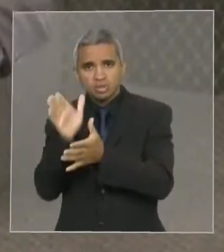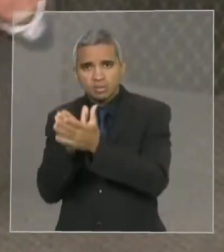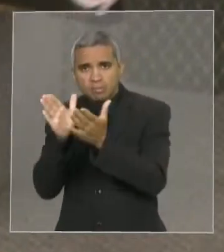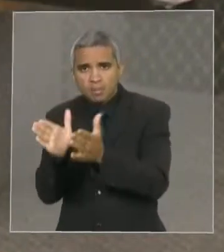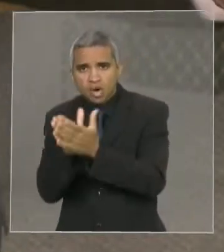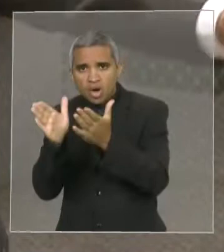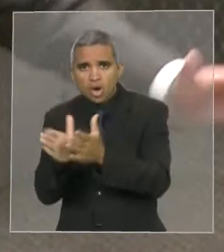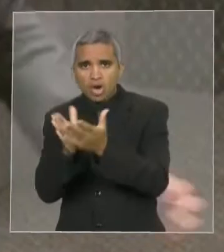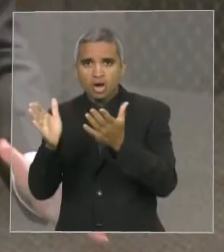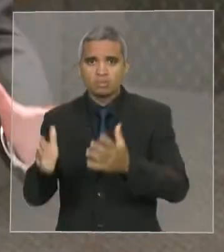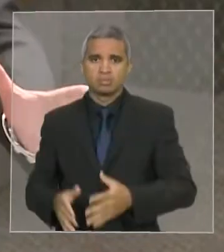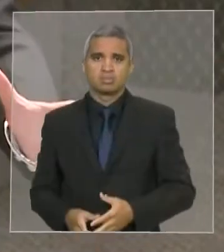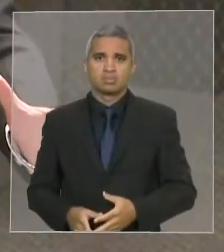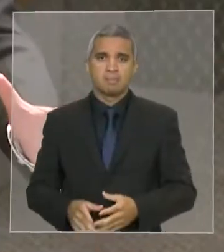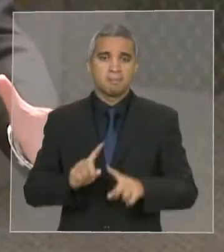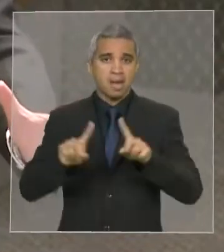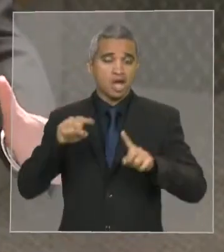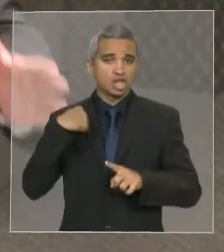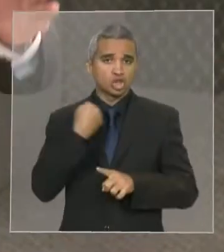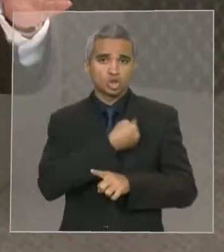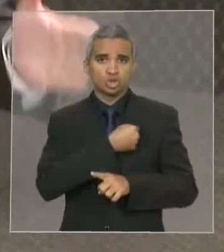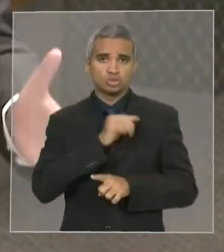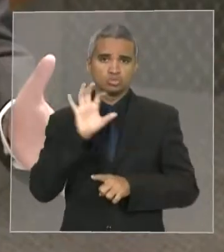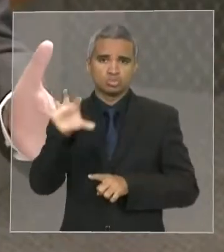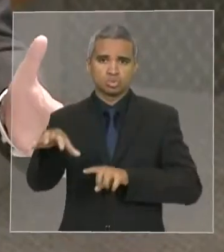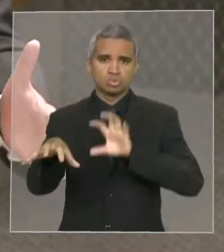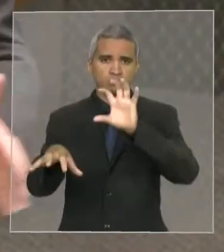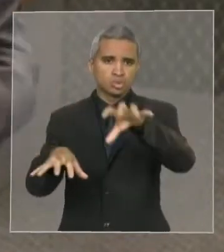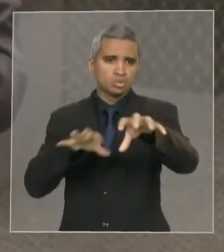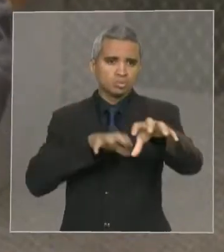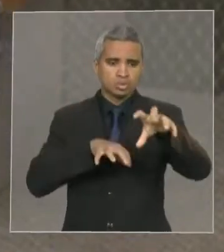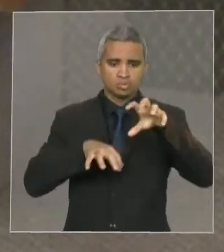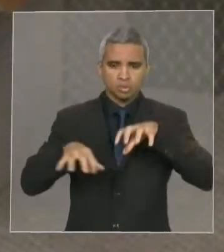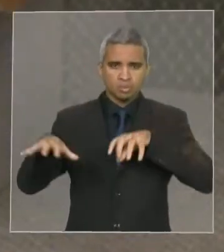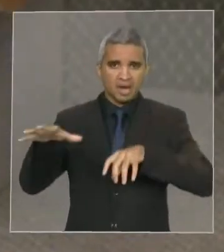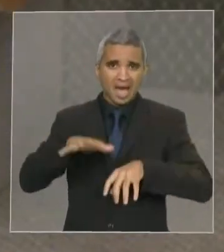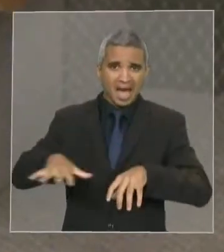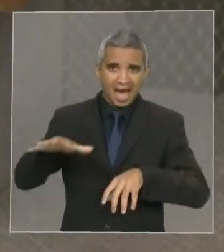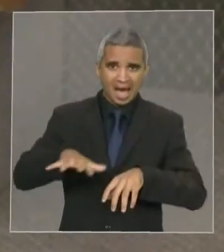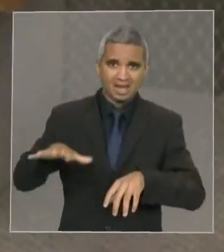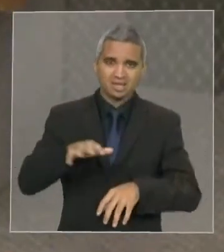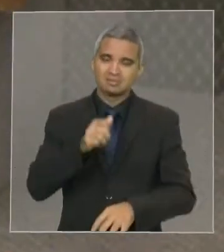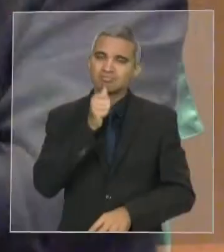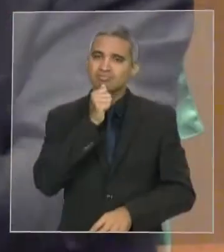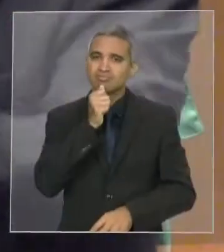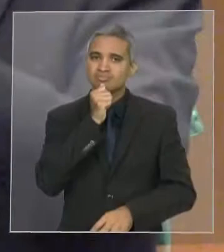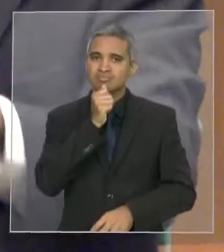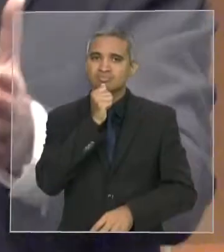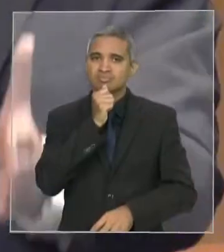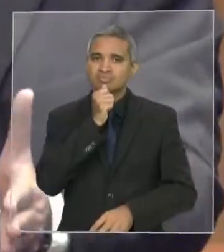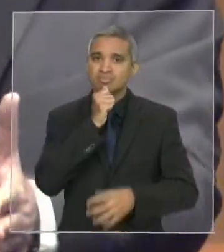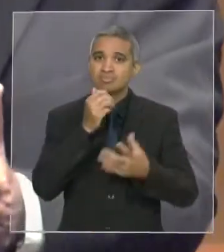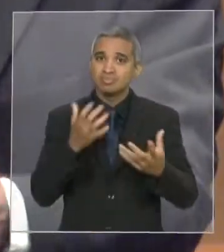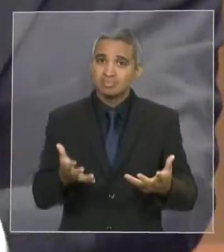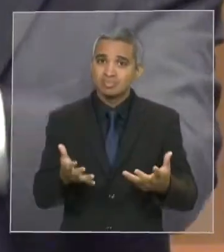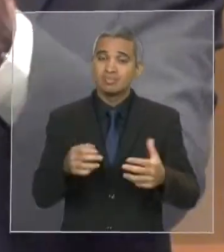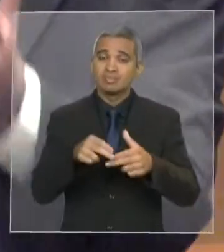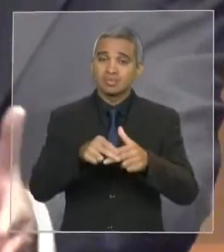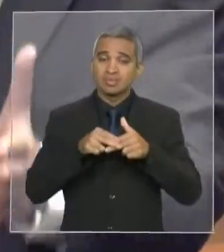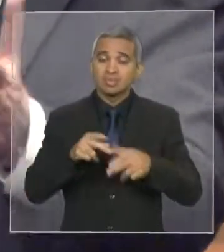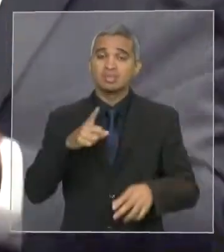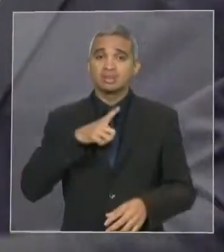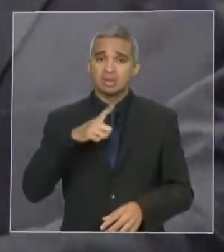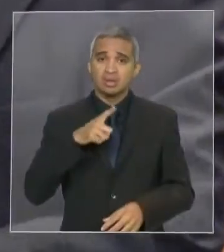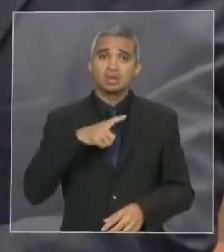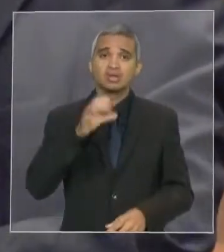nós não estamos em todos os setores e esses setores têm que se fazer representados nos colegiados onde